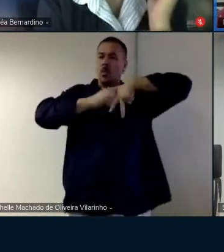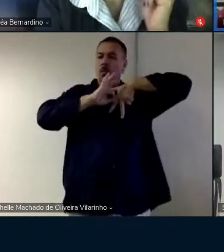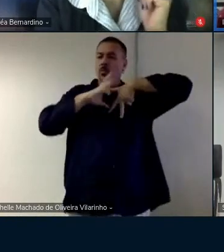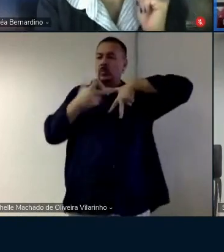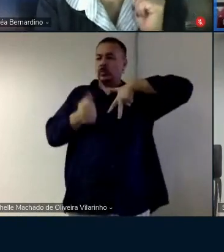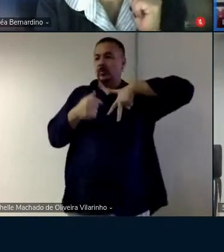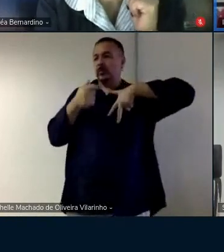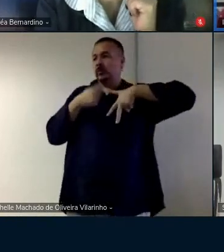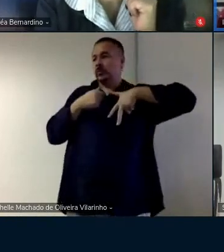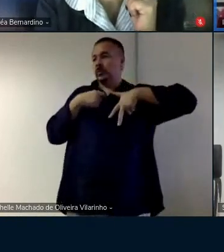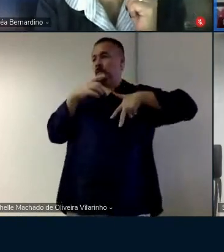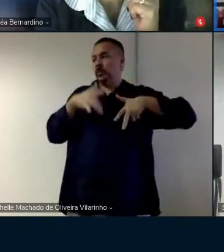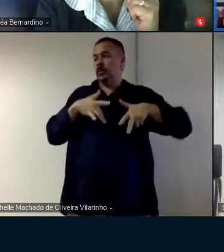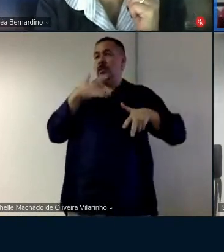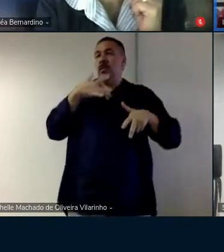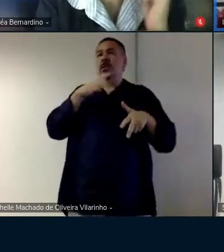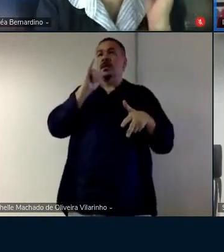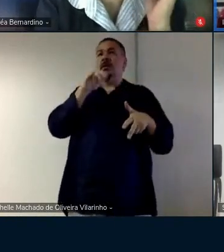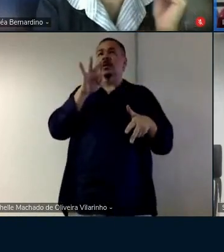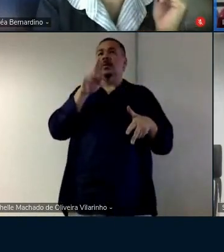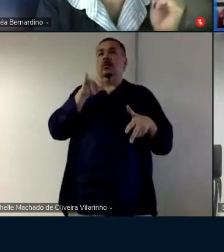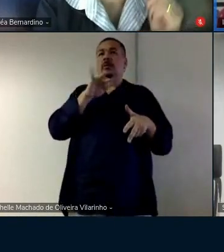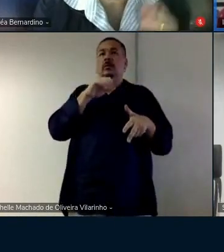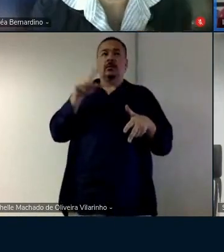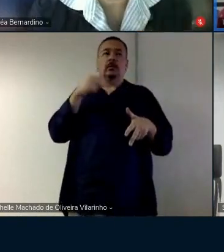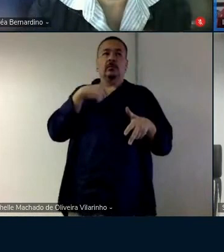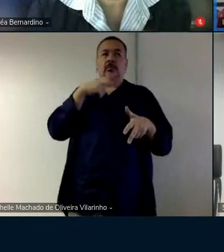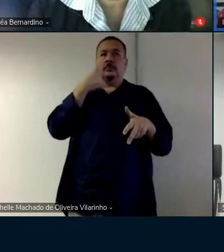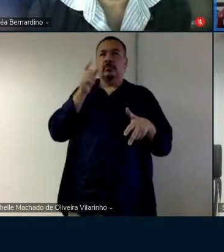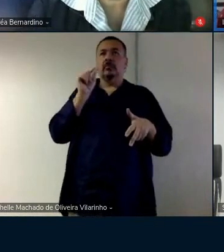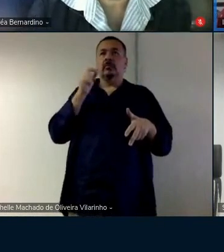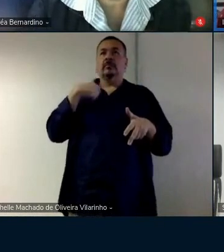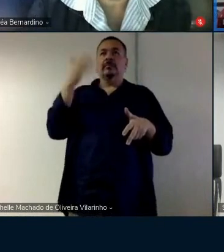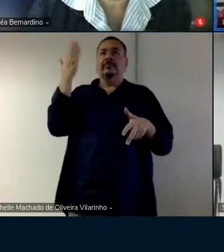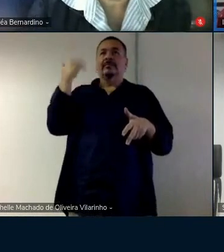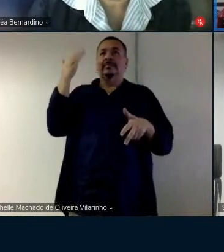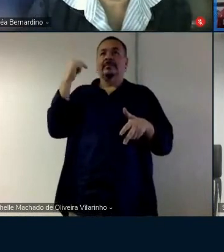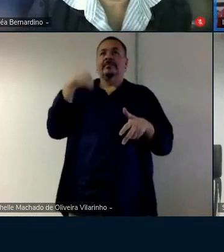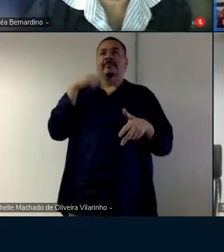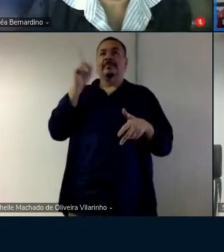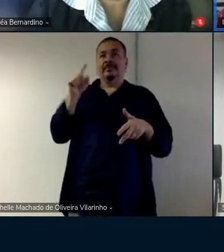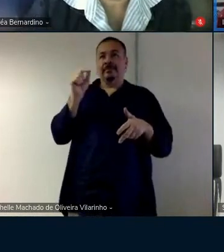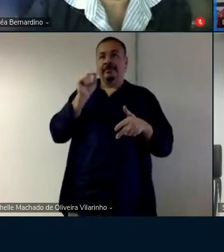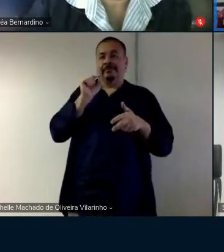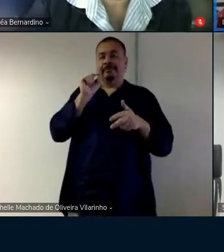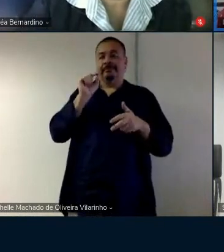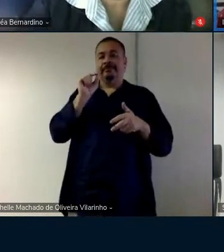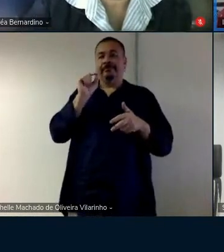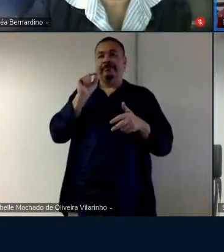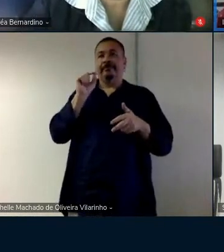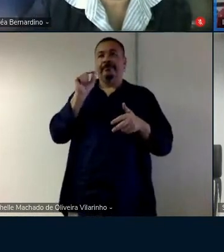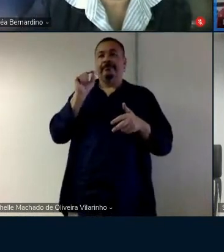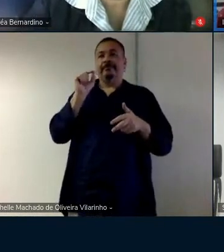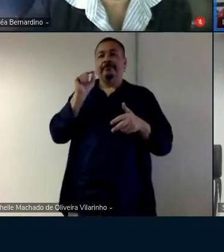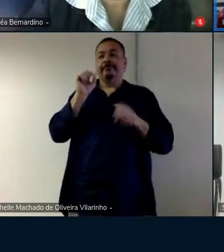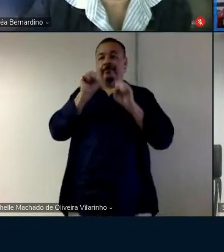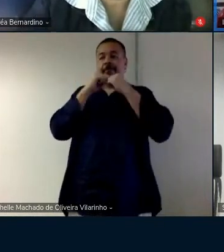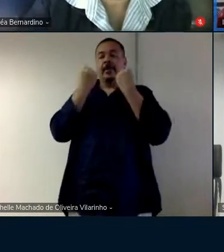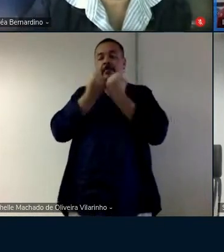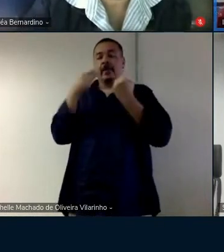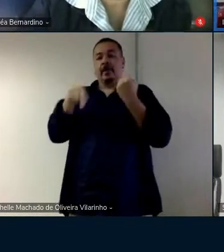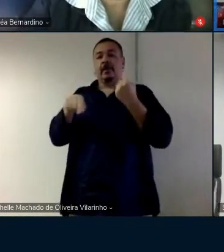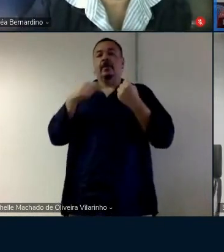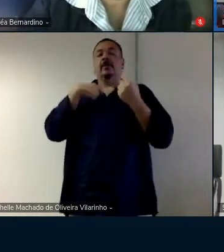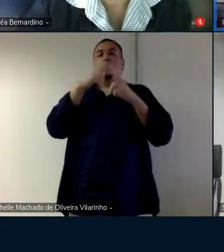inscrição minha quando eu falei isso eu me lembro que uma vez eu apresentei esse material num seminário aqui na